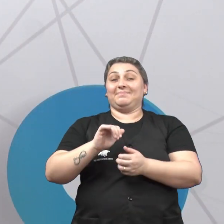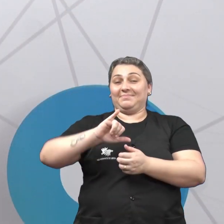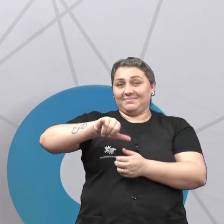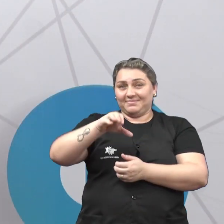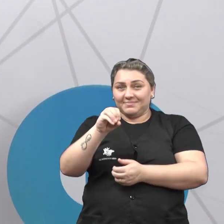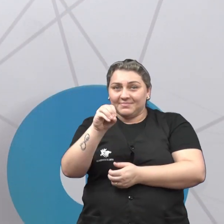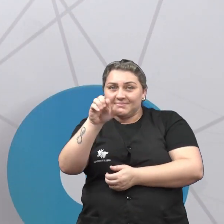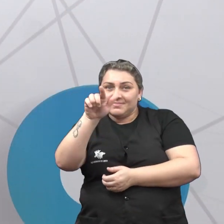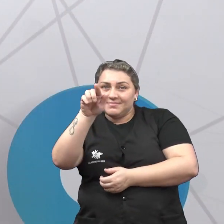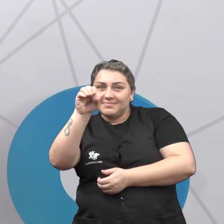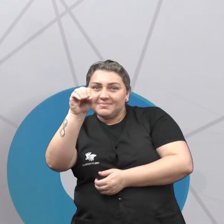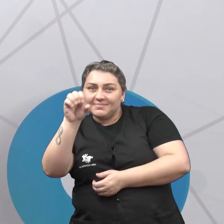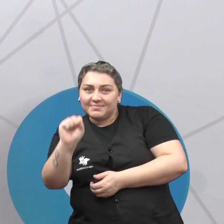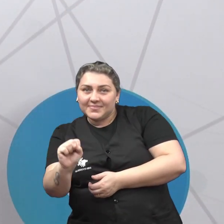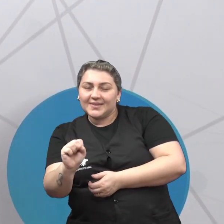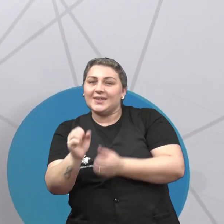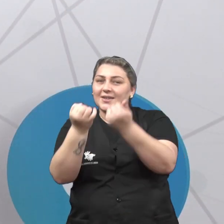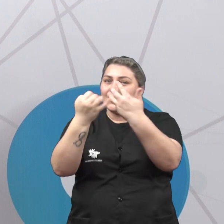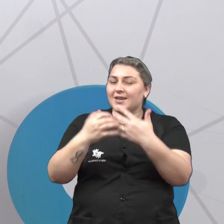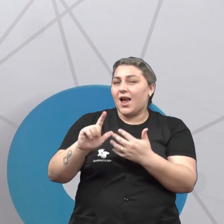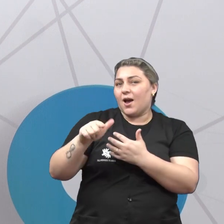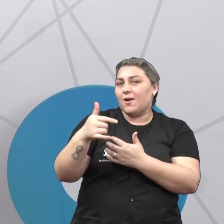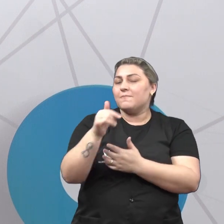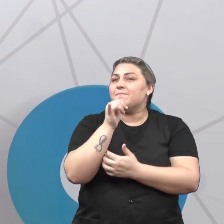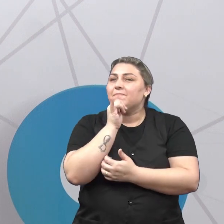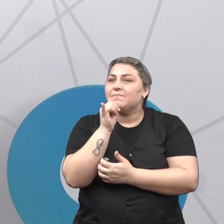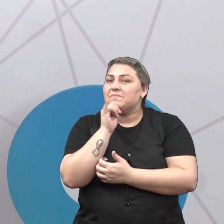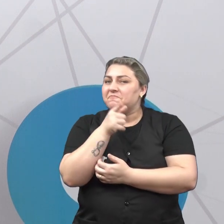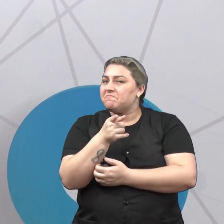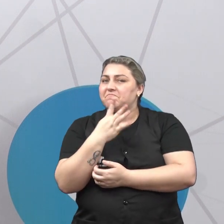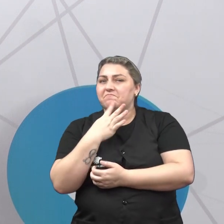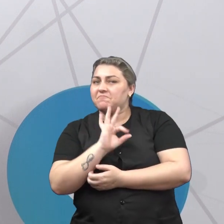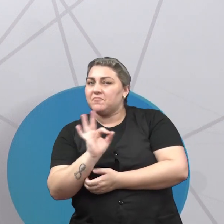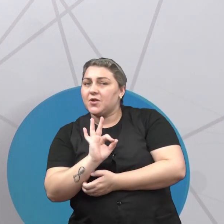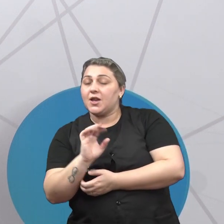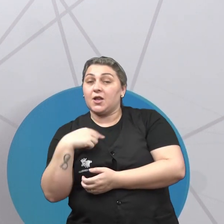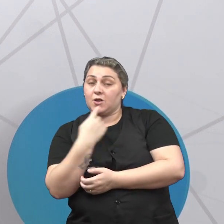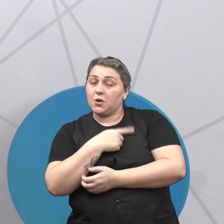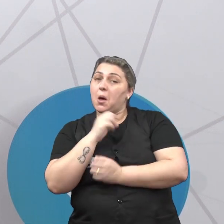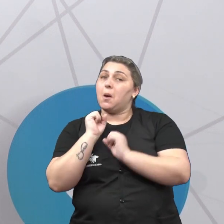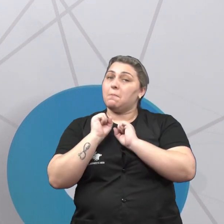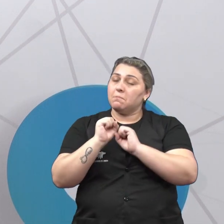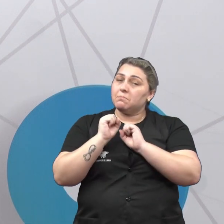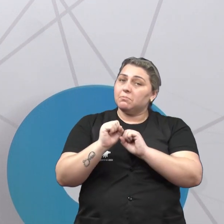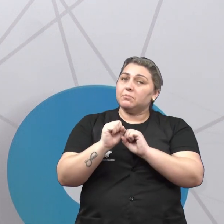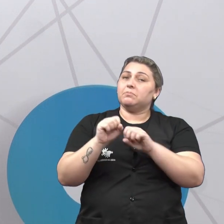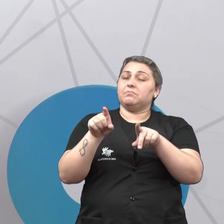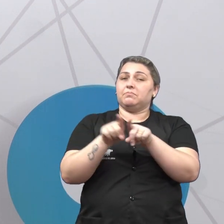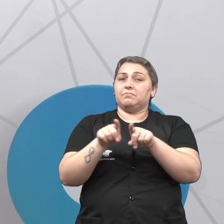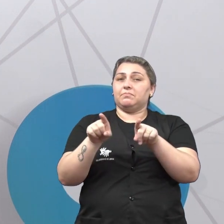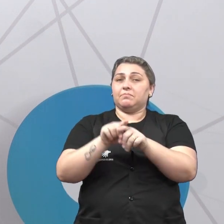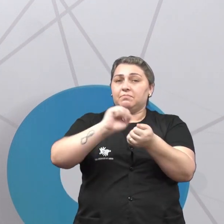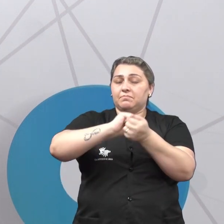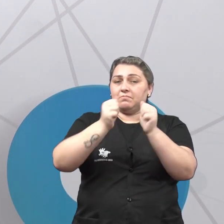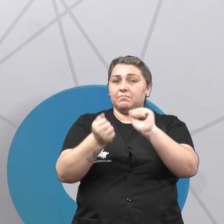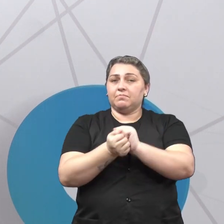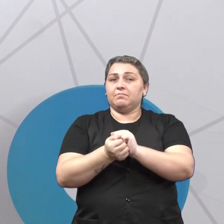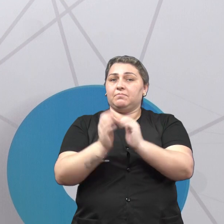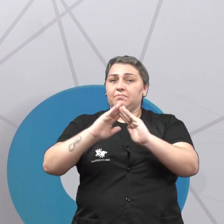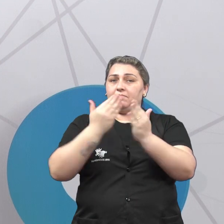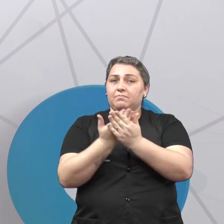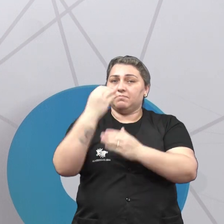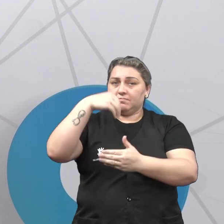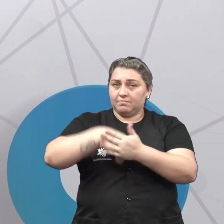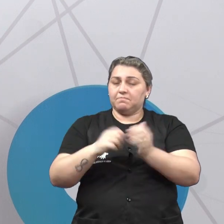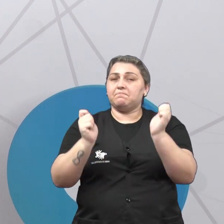assim como citar alguns outros que vocês talvez não conheçam e que a gente pode até mesmo adaptar ele para a escola,